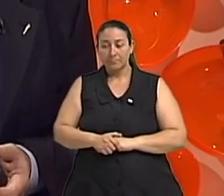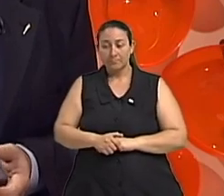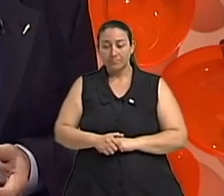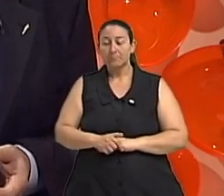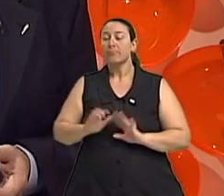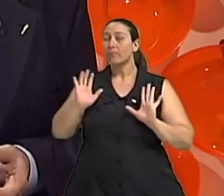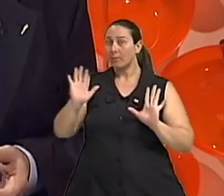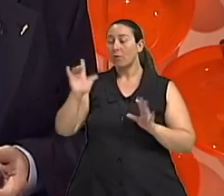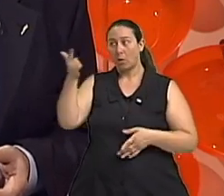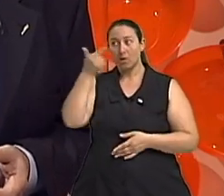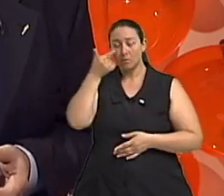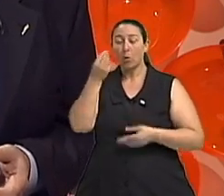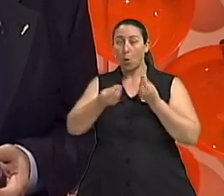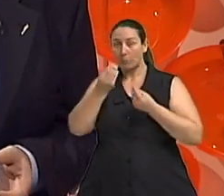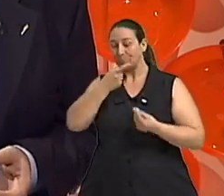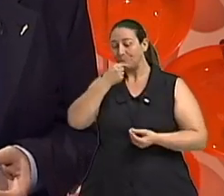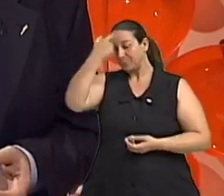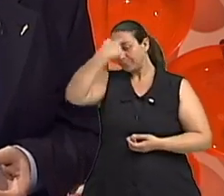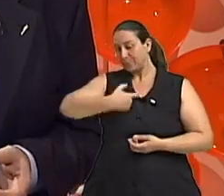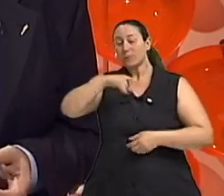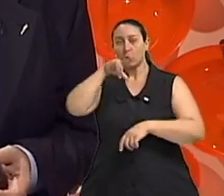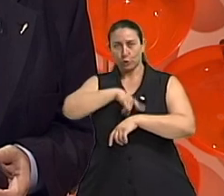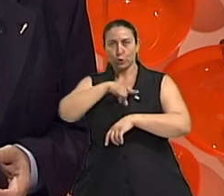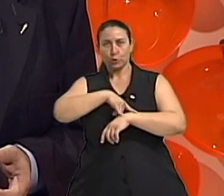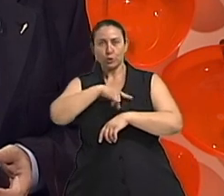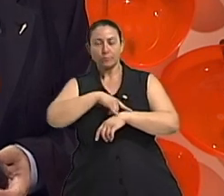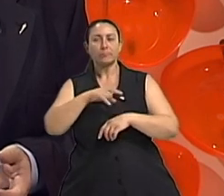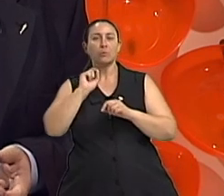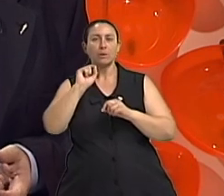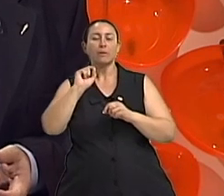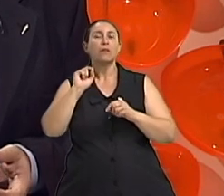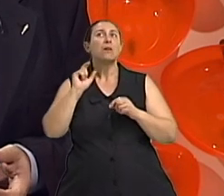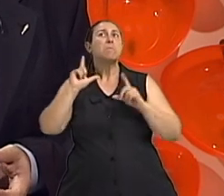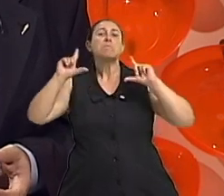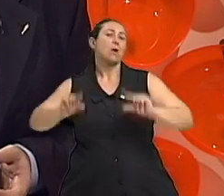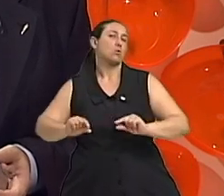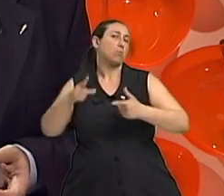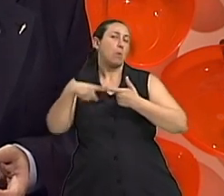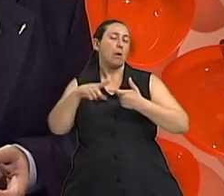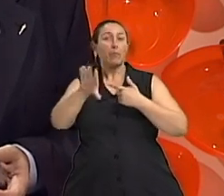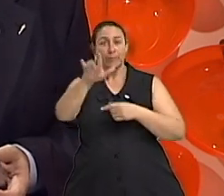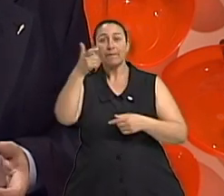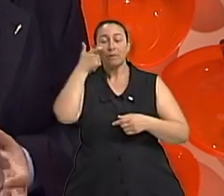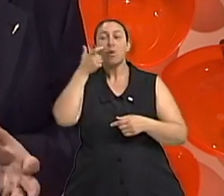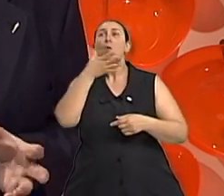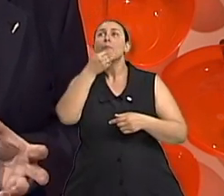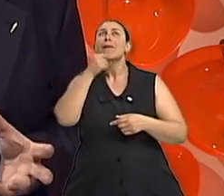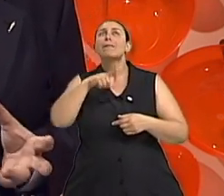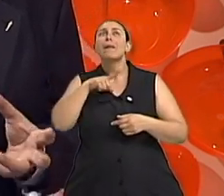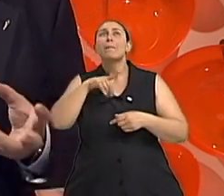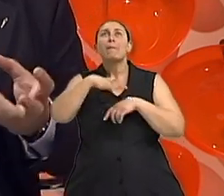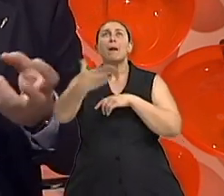anatomia do sistema urinário masculino eles são menos propensos o homem tem mais